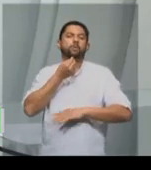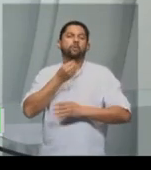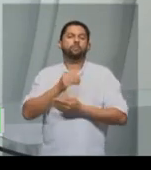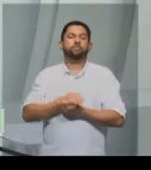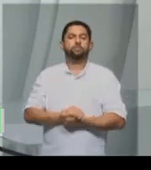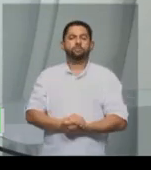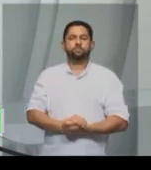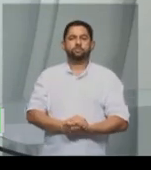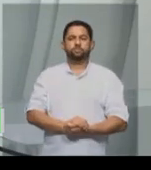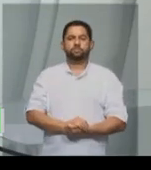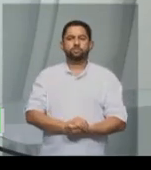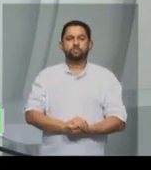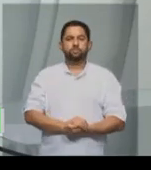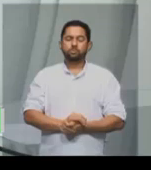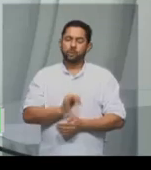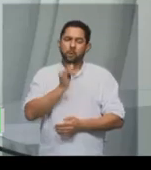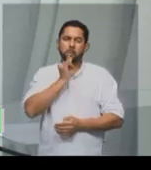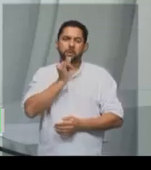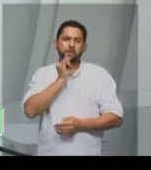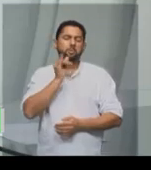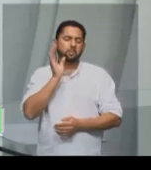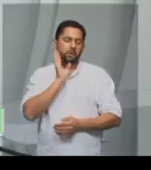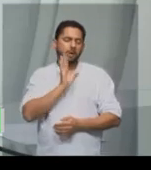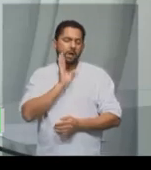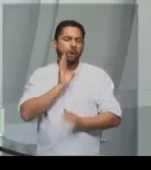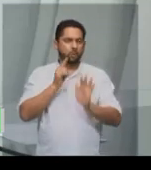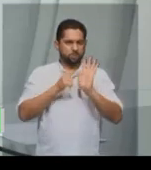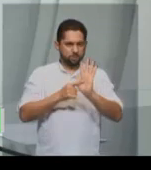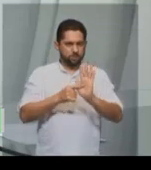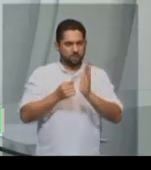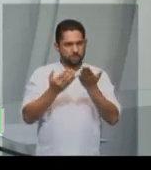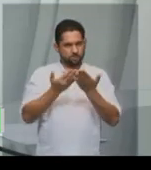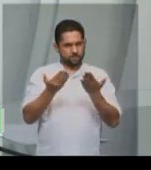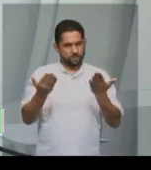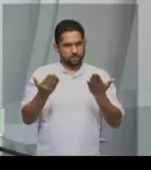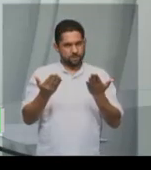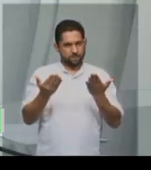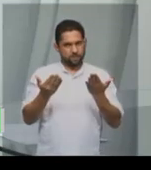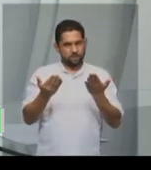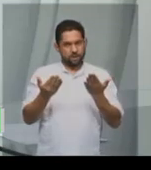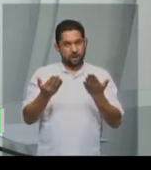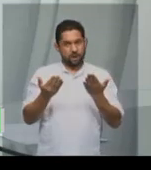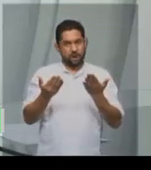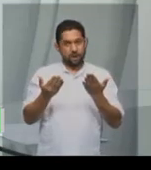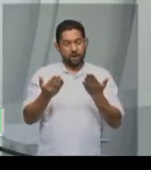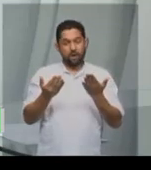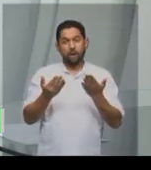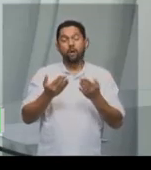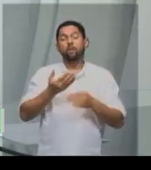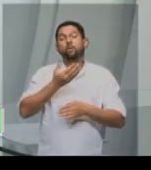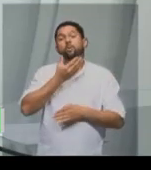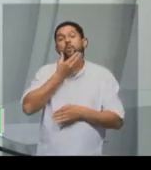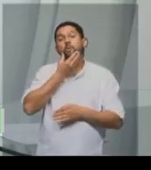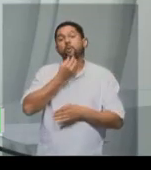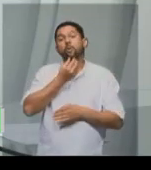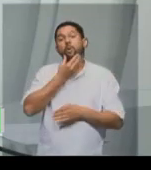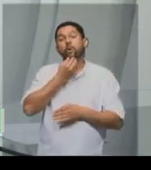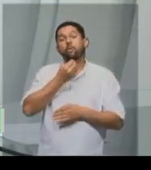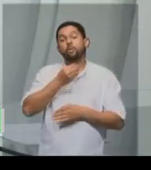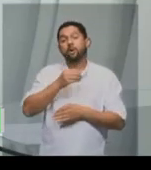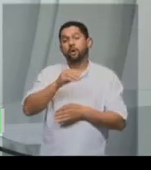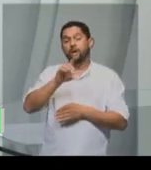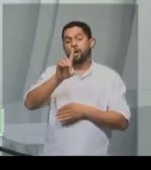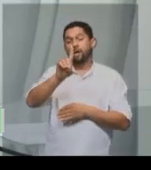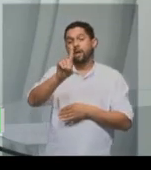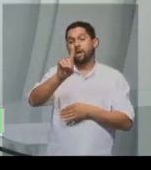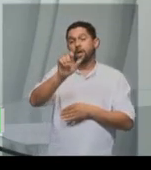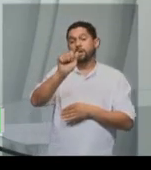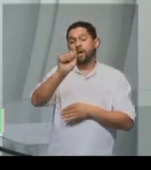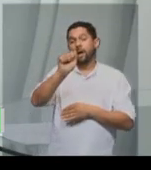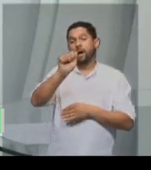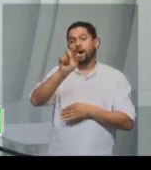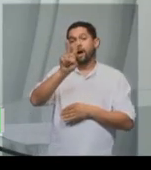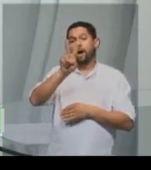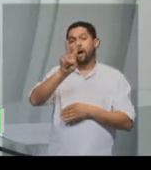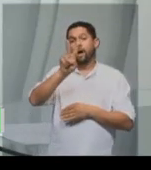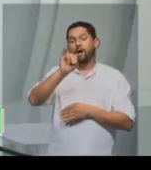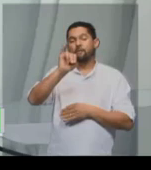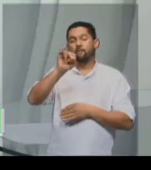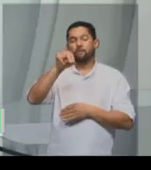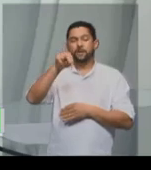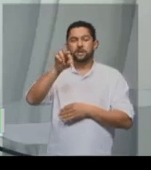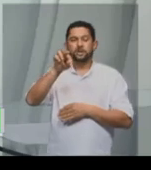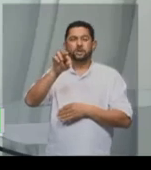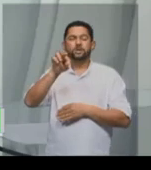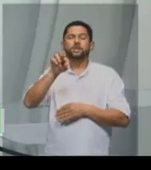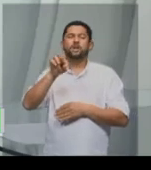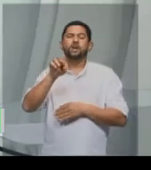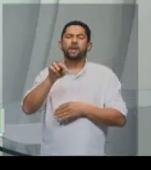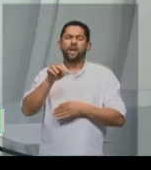muito legal da gente perceber é a figura do homem vitruviano, do Da Vinci, porque ele coloca o homem exatamente